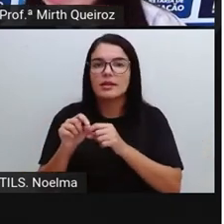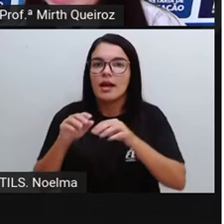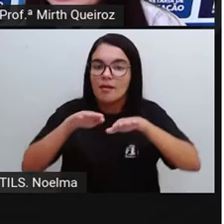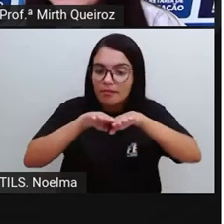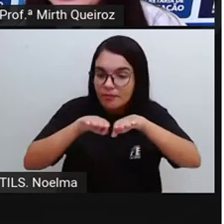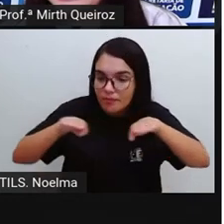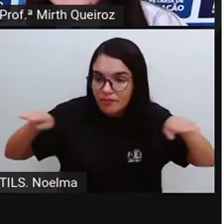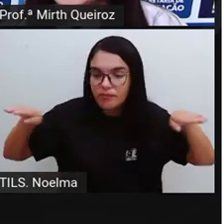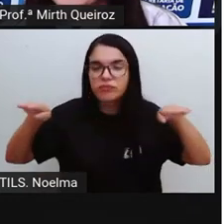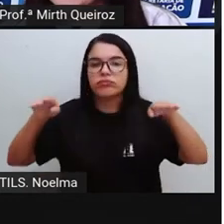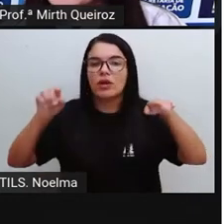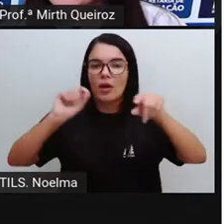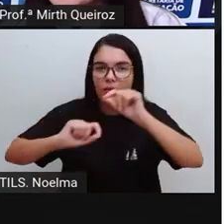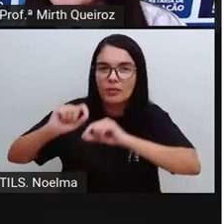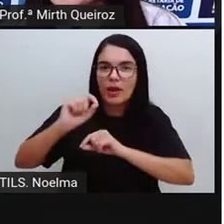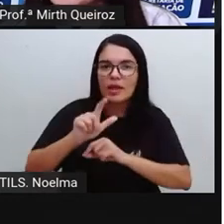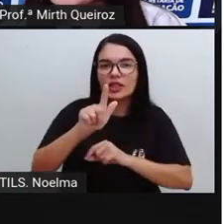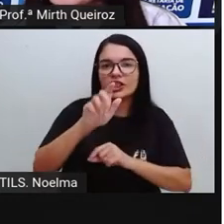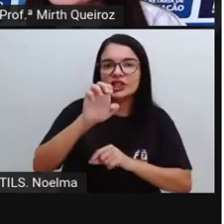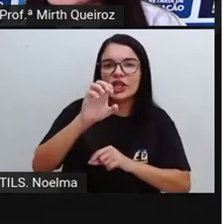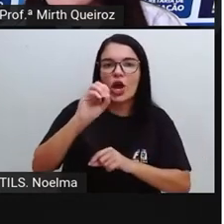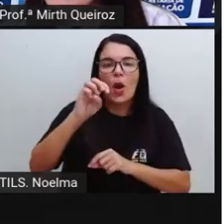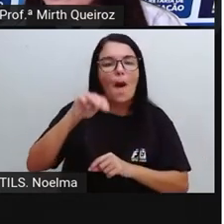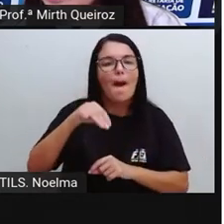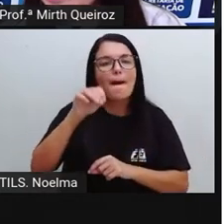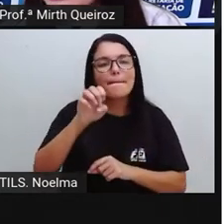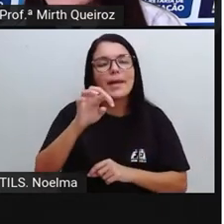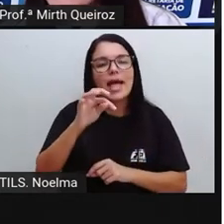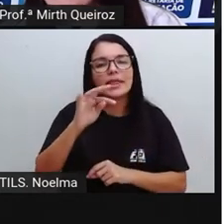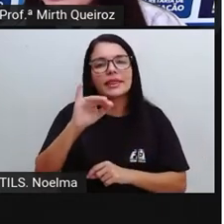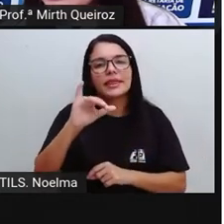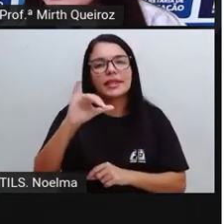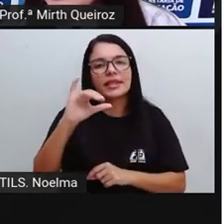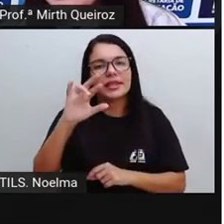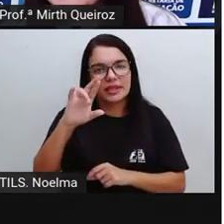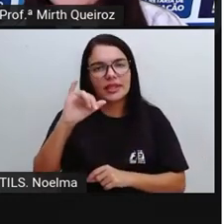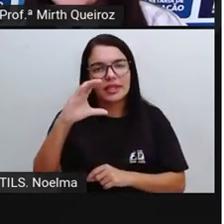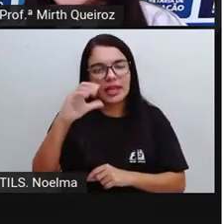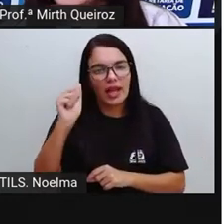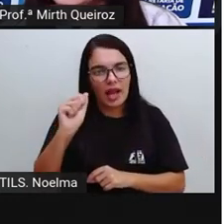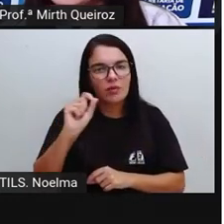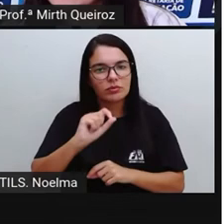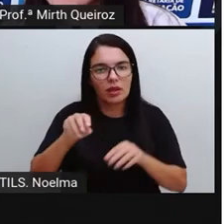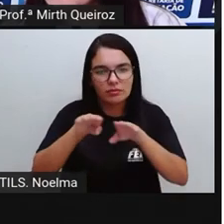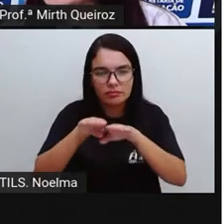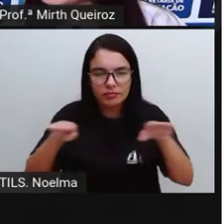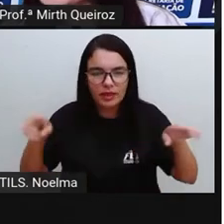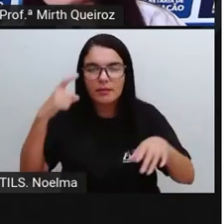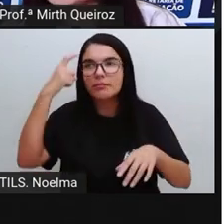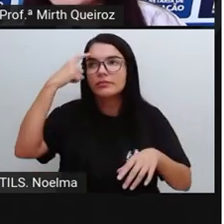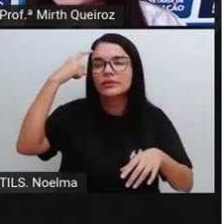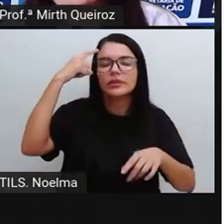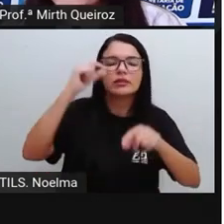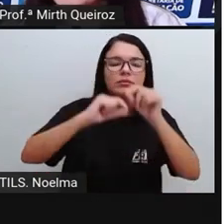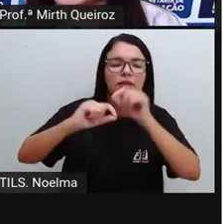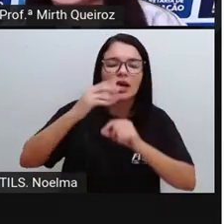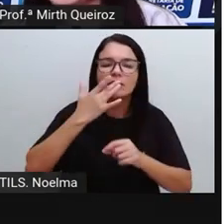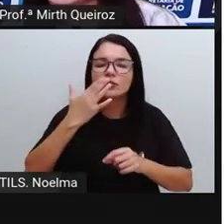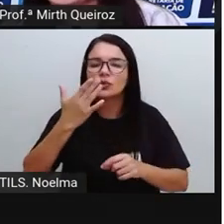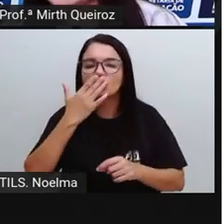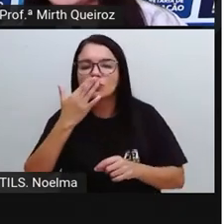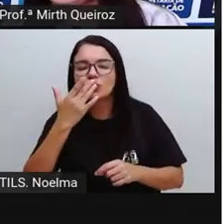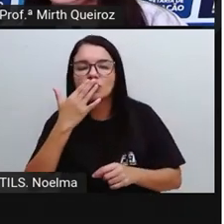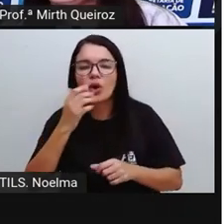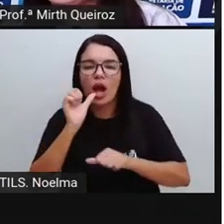planas. As formas planas, elas precisam ser reunidas, unidas ali, pensando nos formatos, pensando nas cores